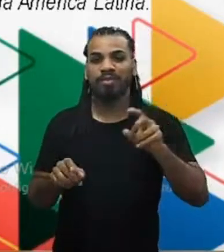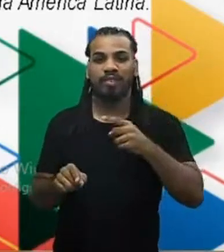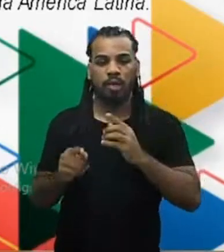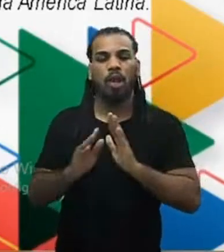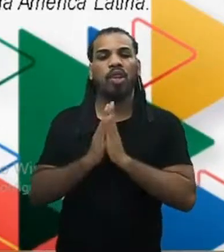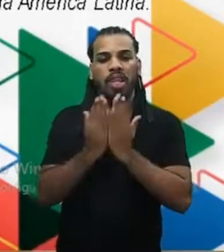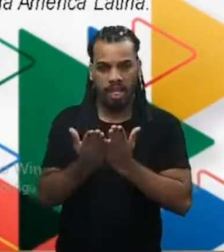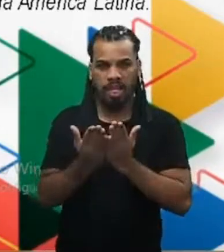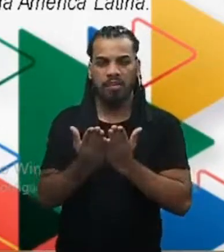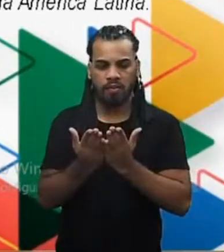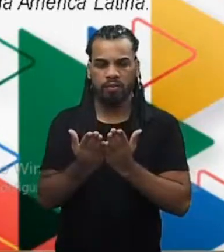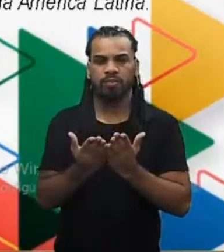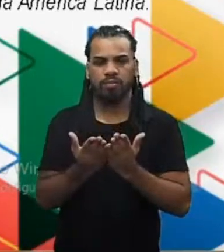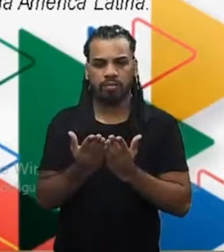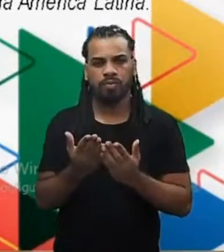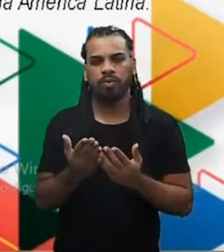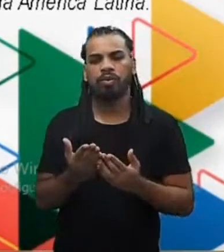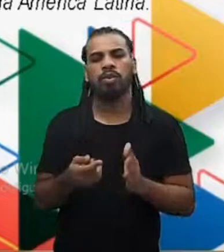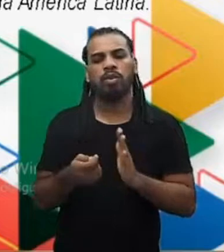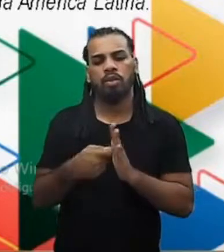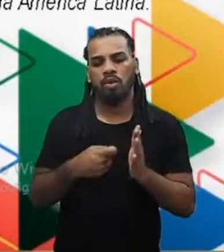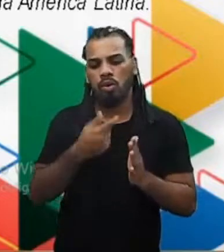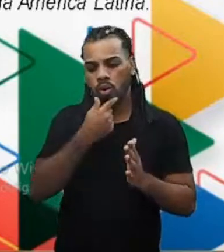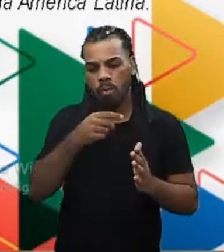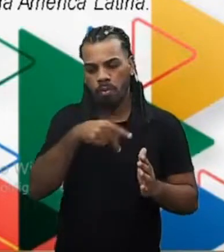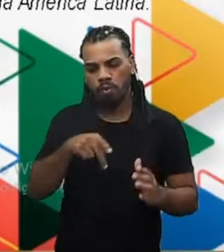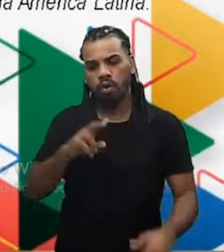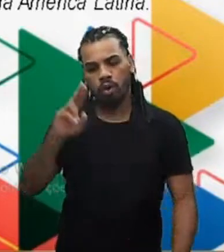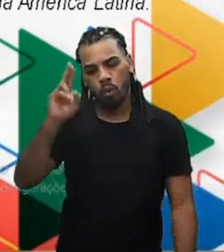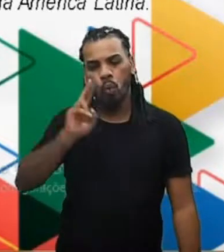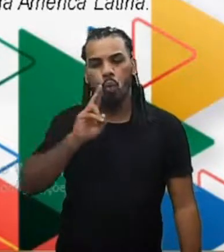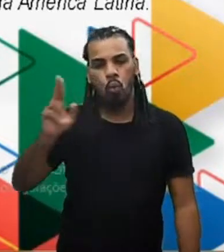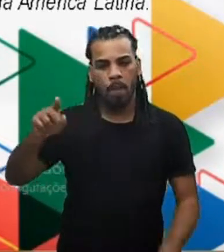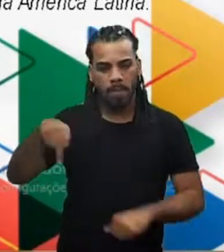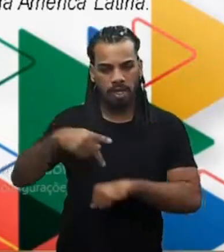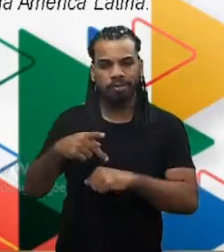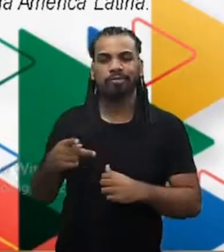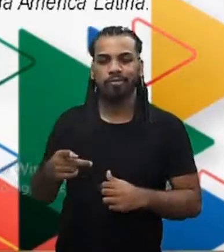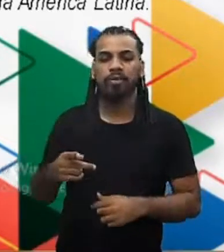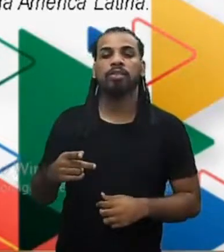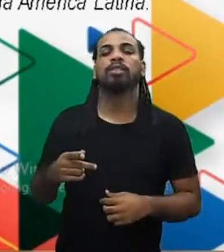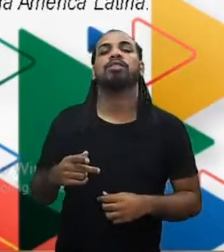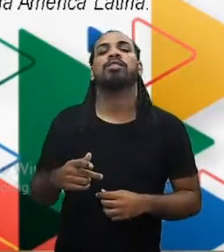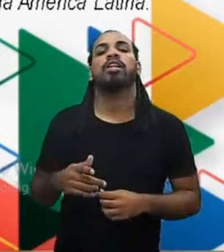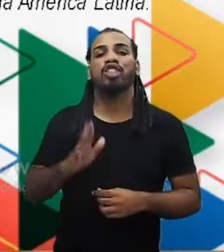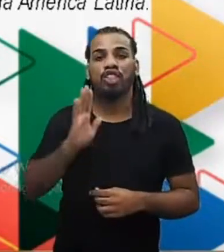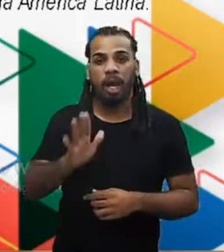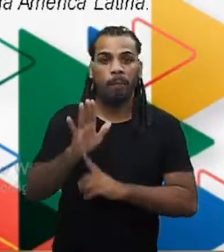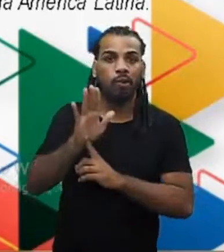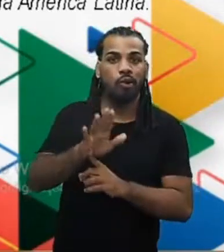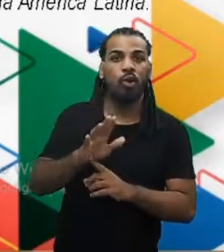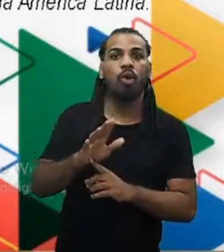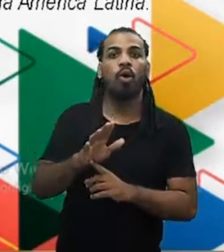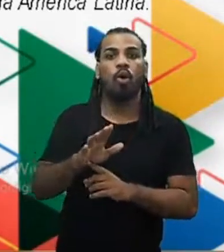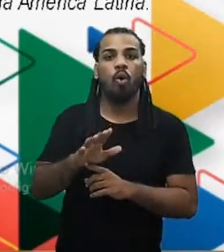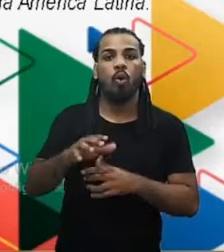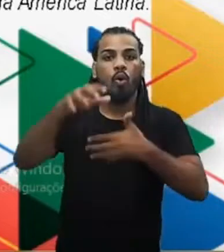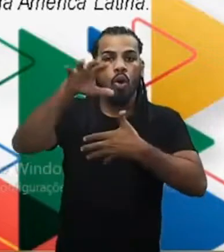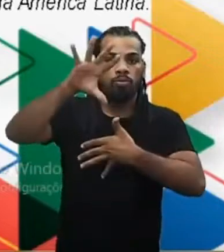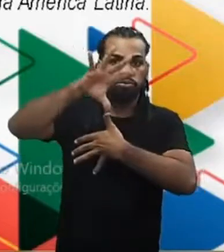Abertas da América Latina, do escritor uruguaio Eduardo Galeano, ele já mostra a diferença do estágio